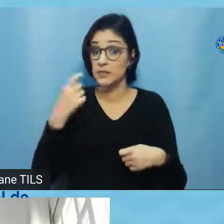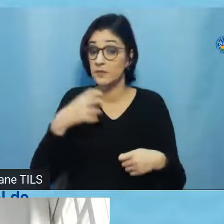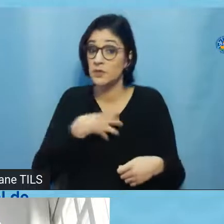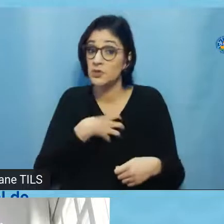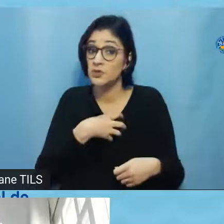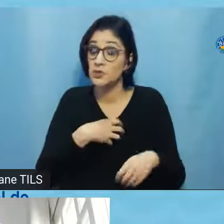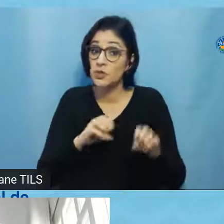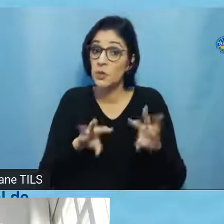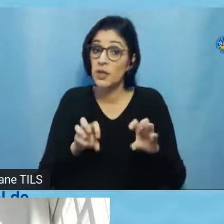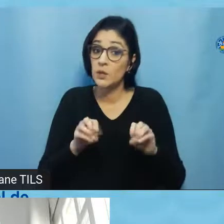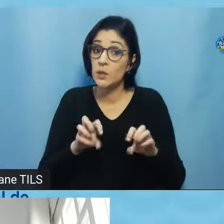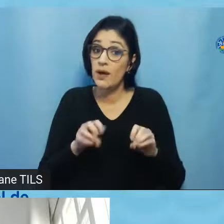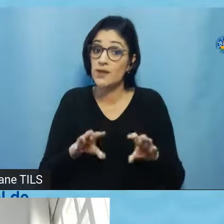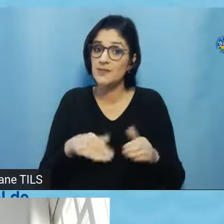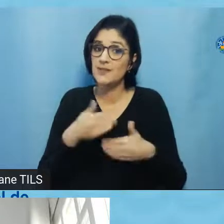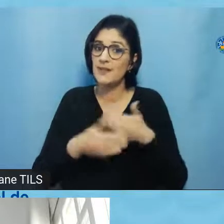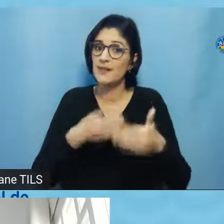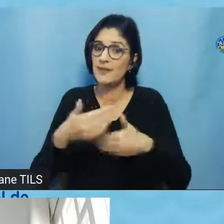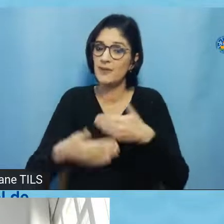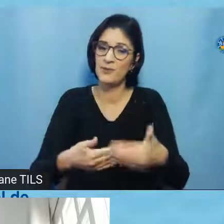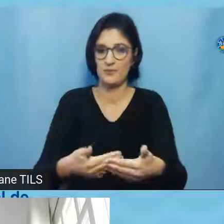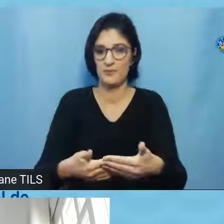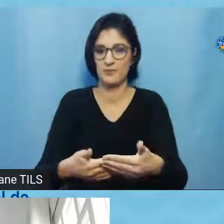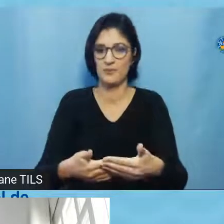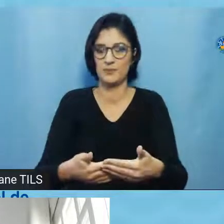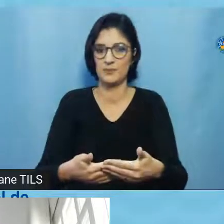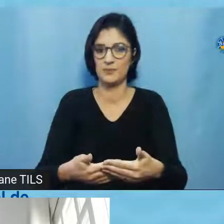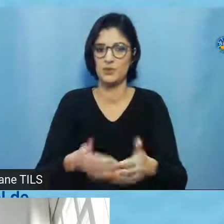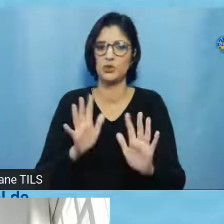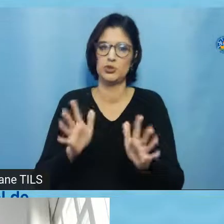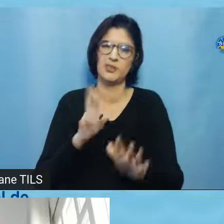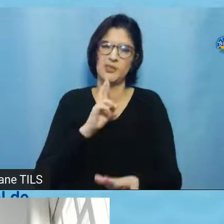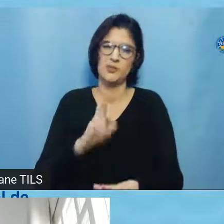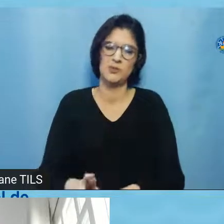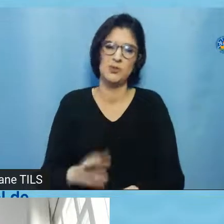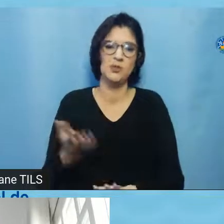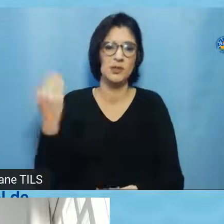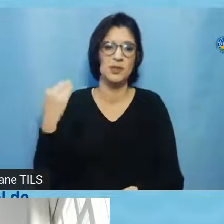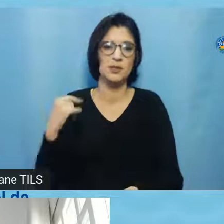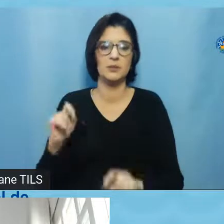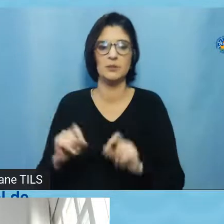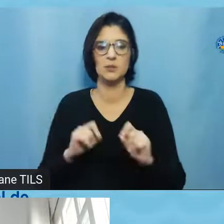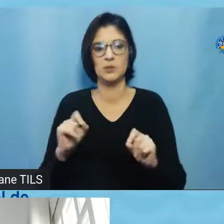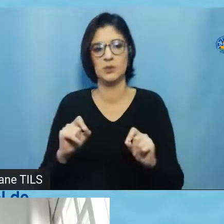é, já respondi um pouco ali na questão anterior,